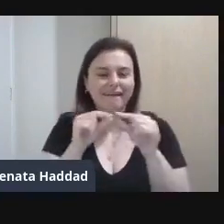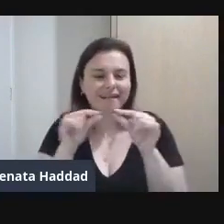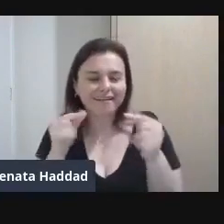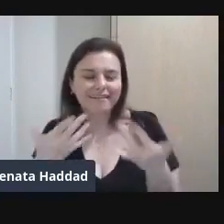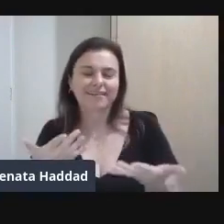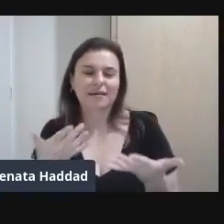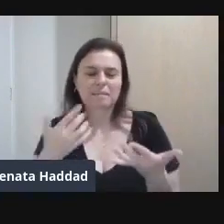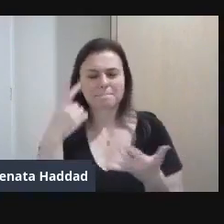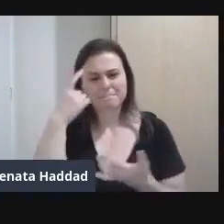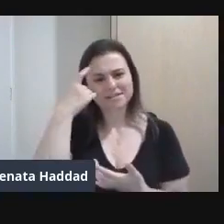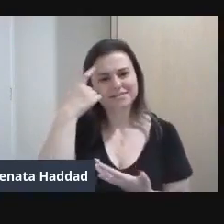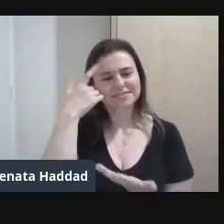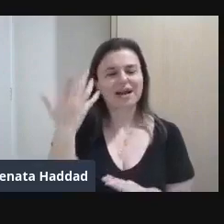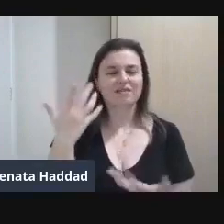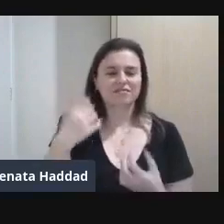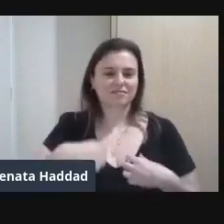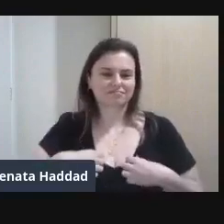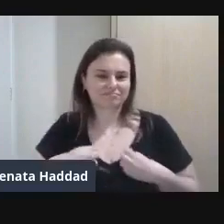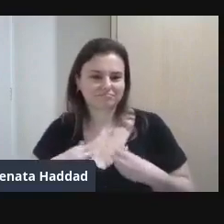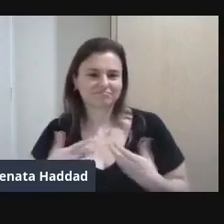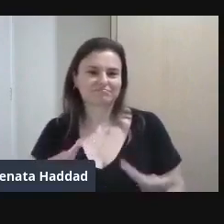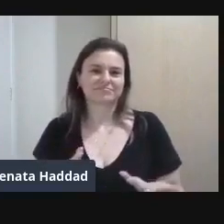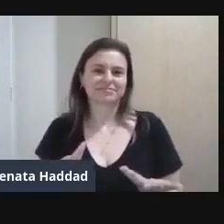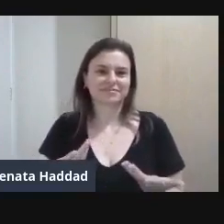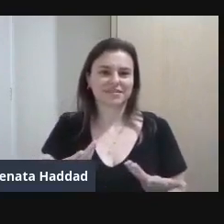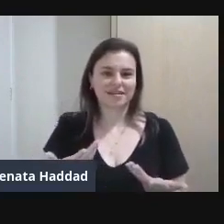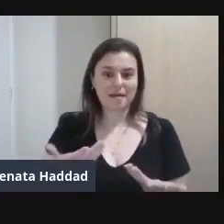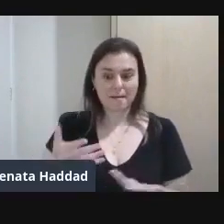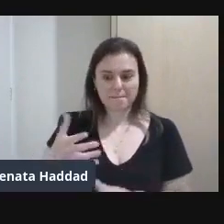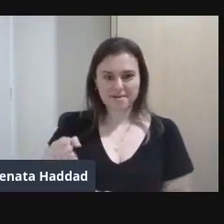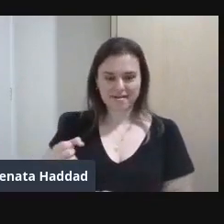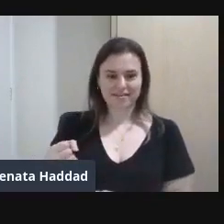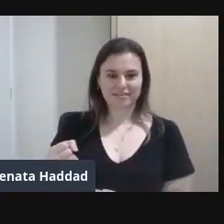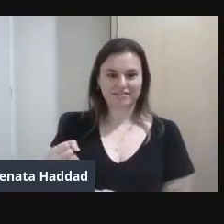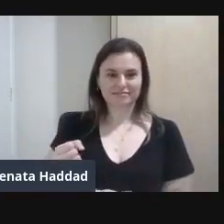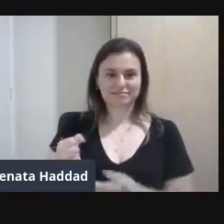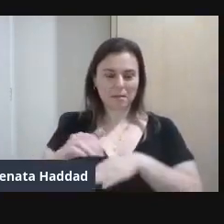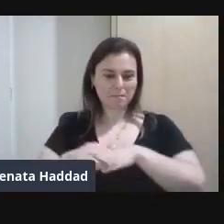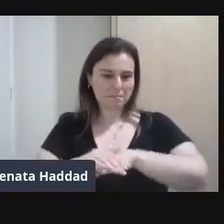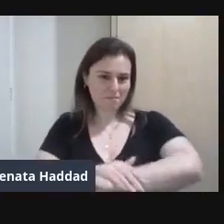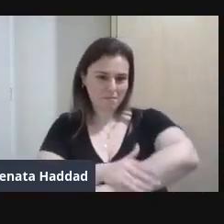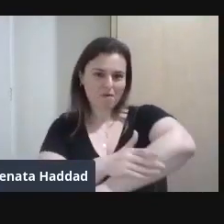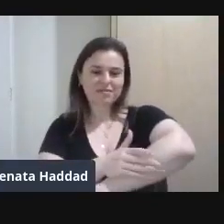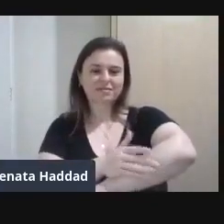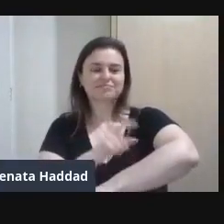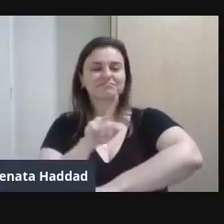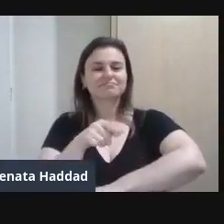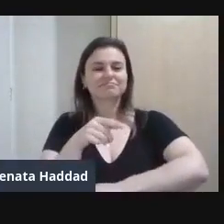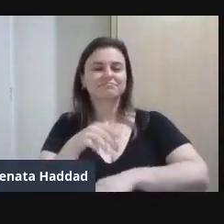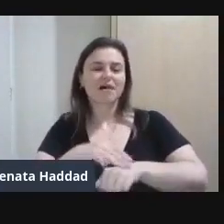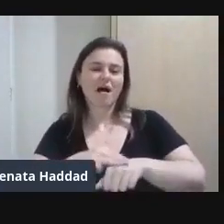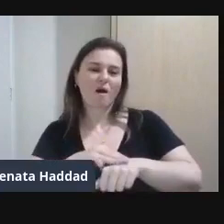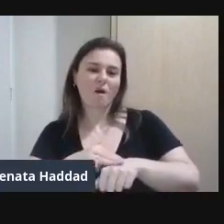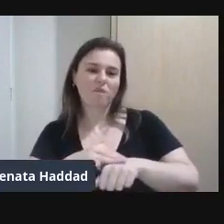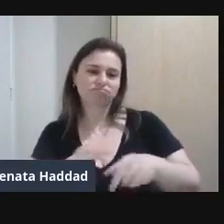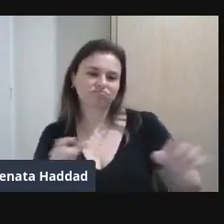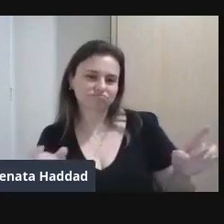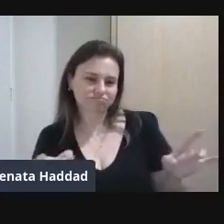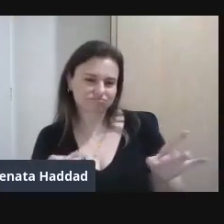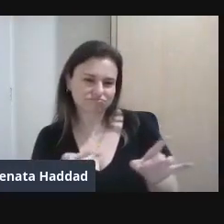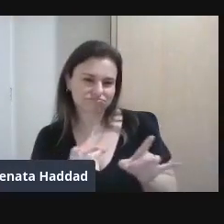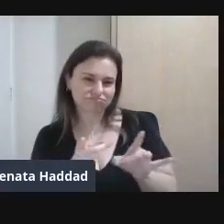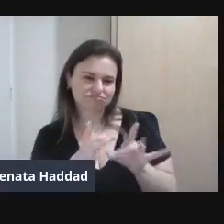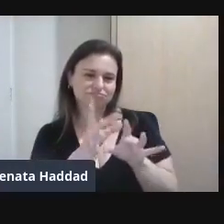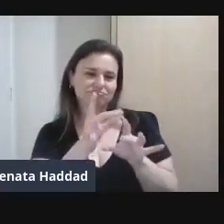vestes Linhas brancas Para as botas Marrom E quando ela foi Terminando De